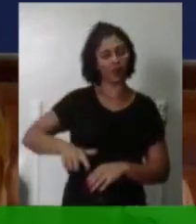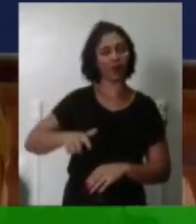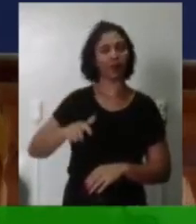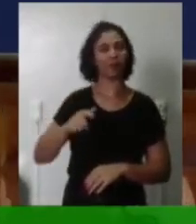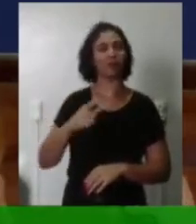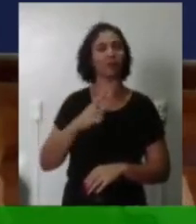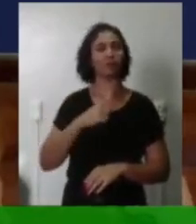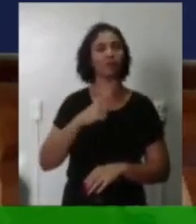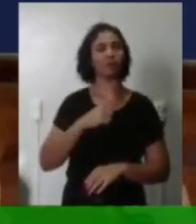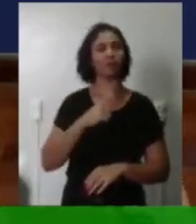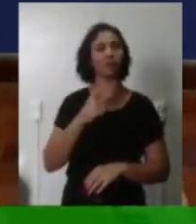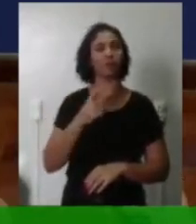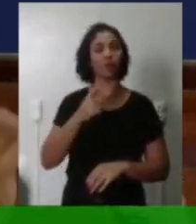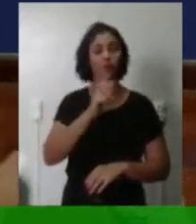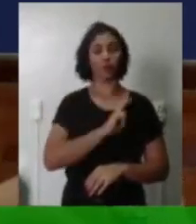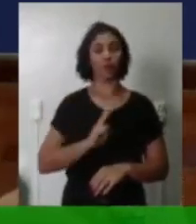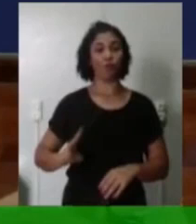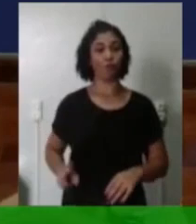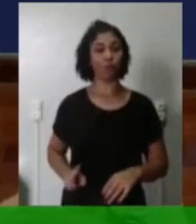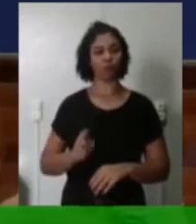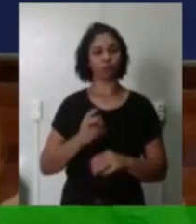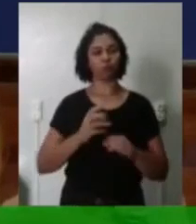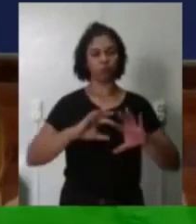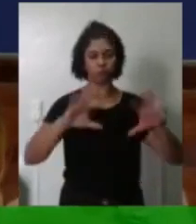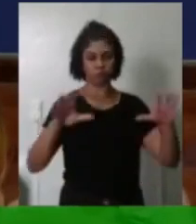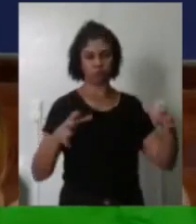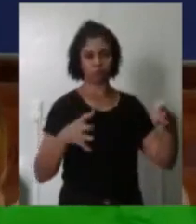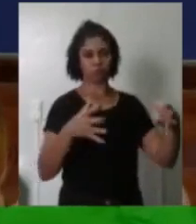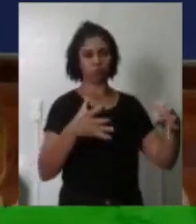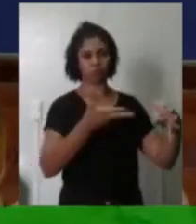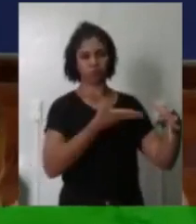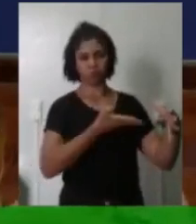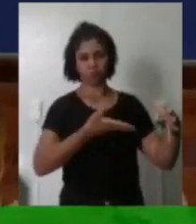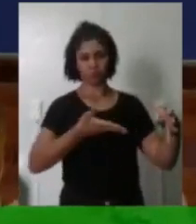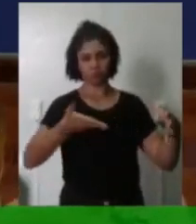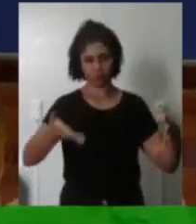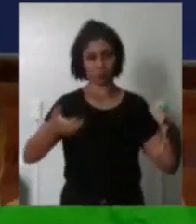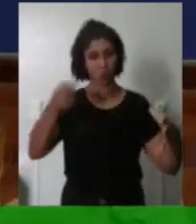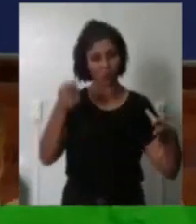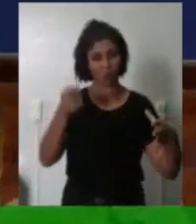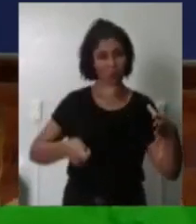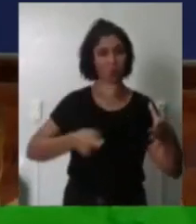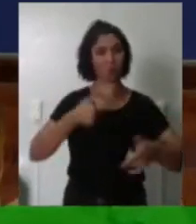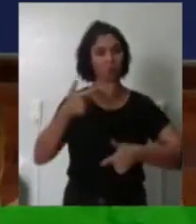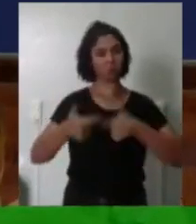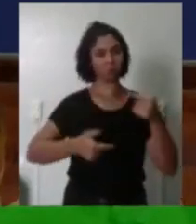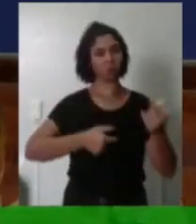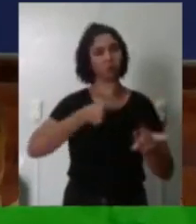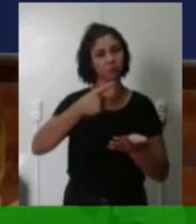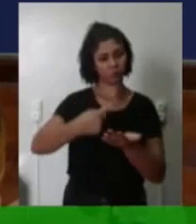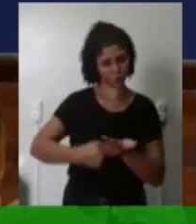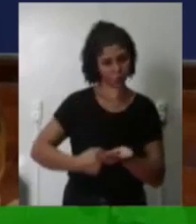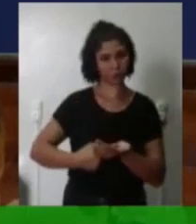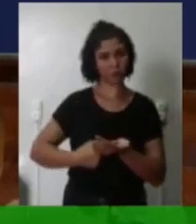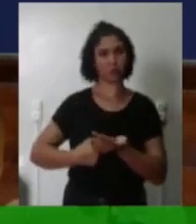uma Câmara de Vereadores Com uma bancada absolutamente expressiva de pessoas comprometidas com as